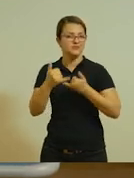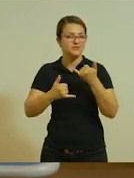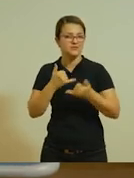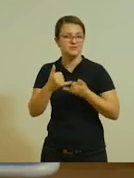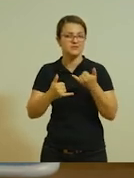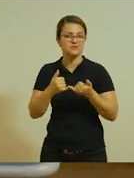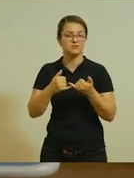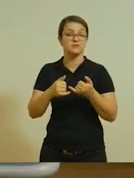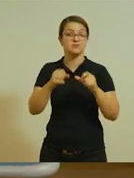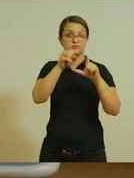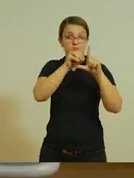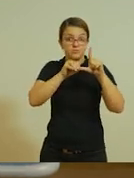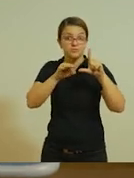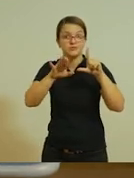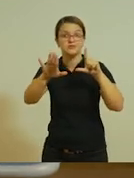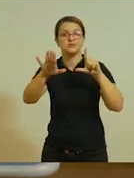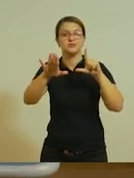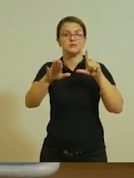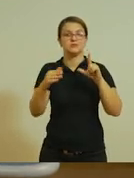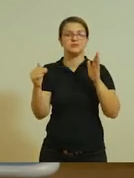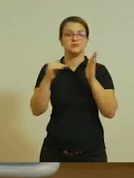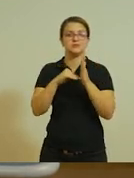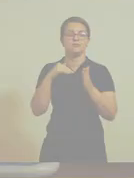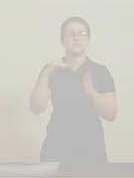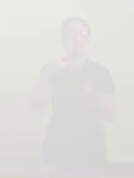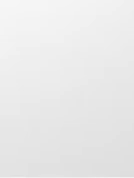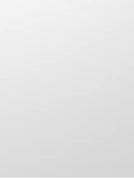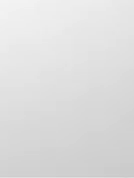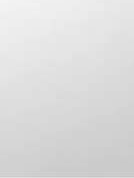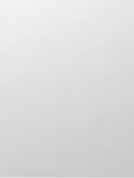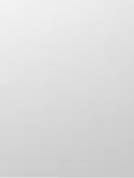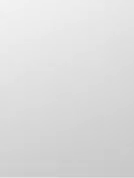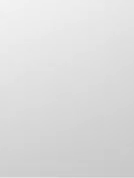bastante, compartilhem o link e até a próxima!